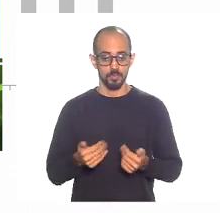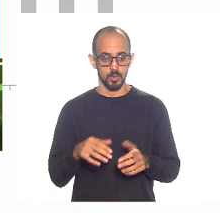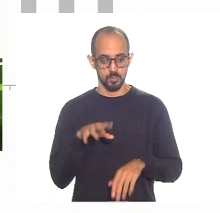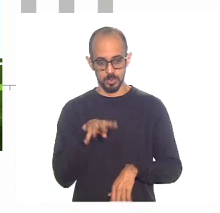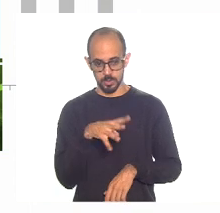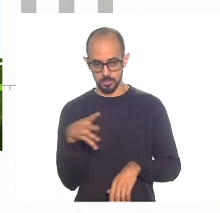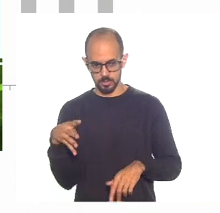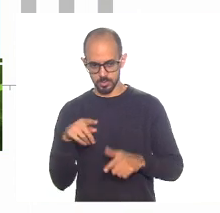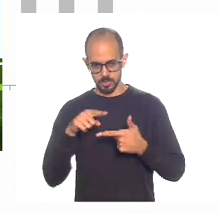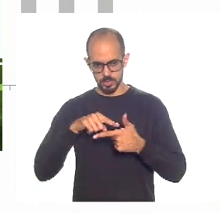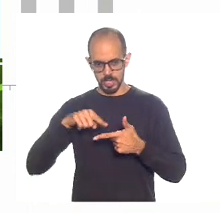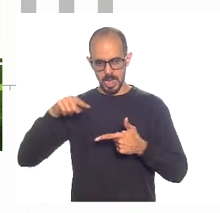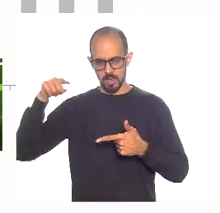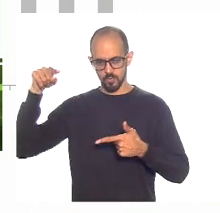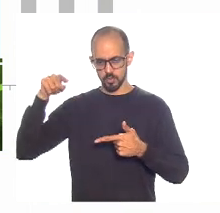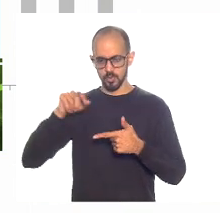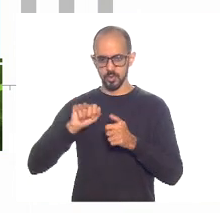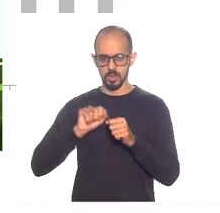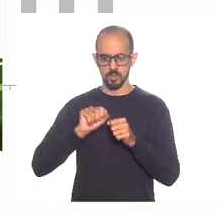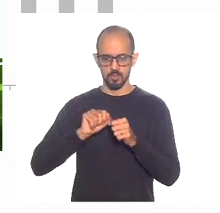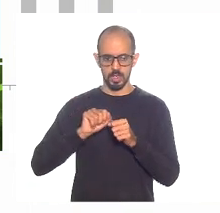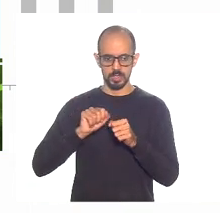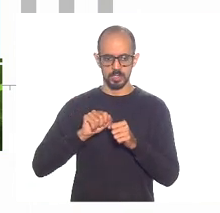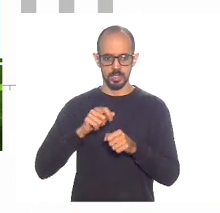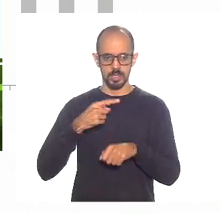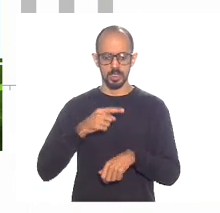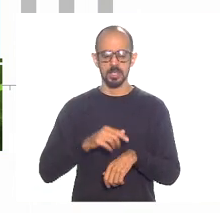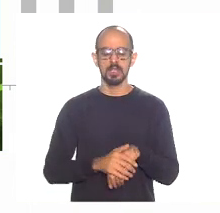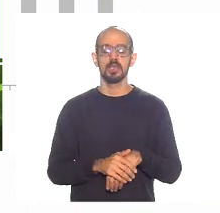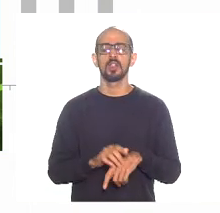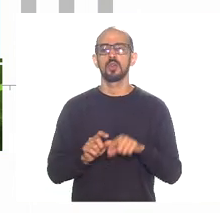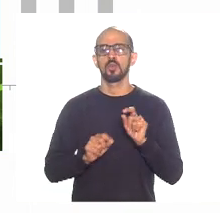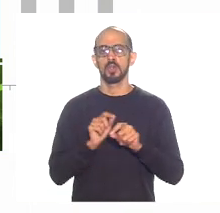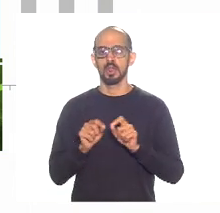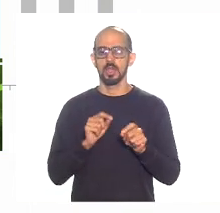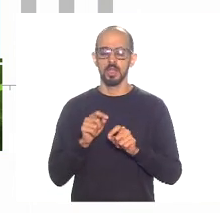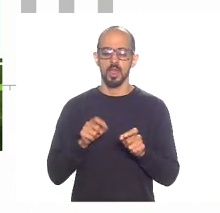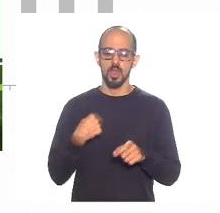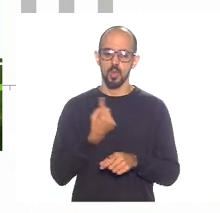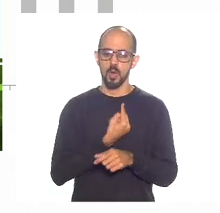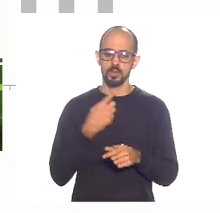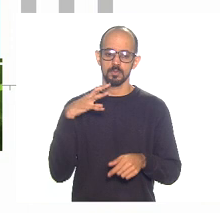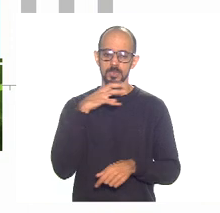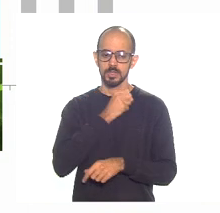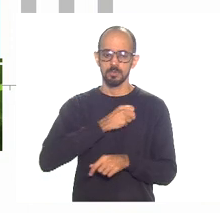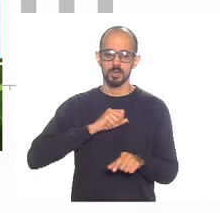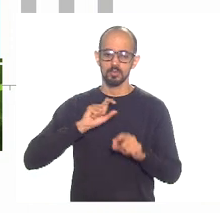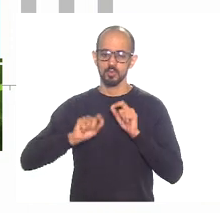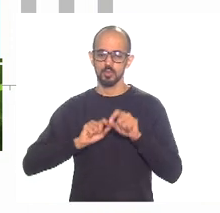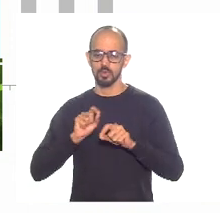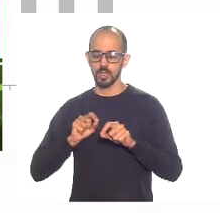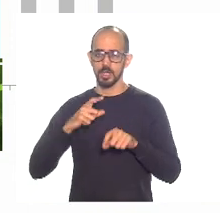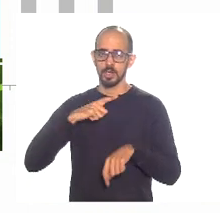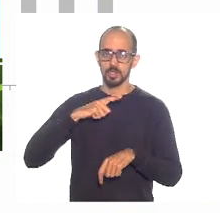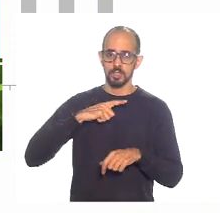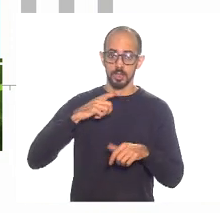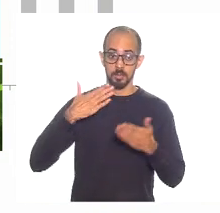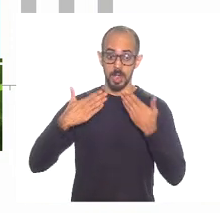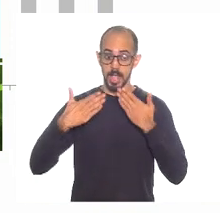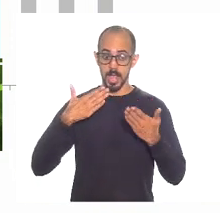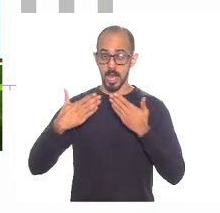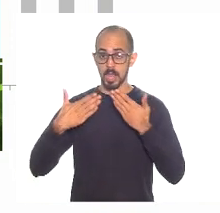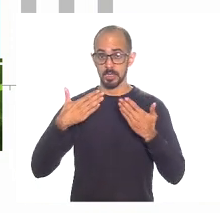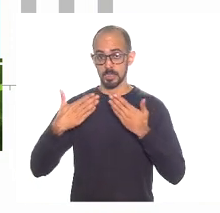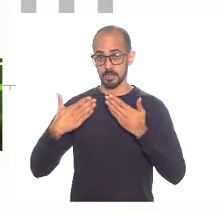e Aldir fizeram para nós ontem, a gente vê que a gente está com a relação percentual de